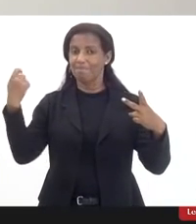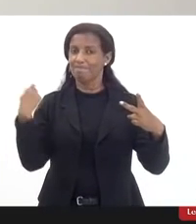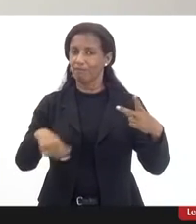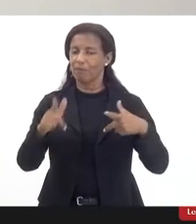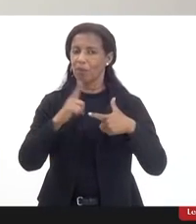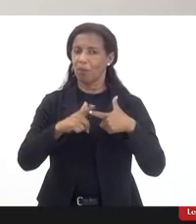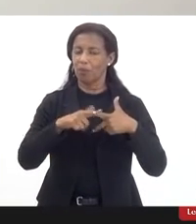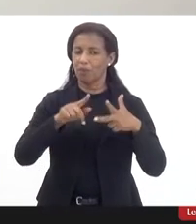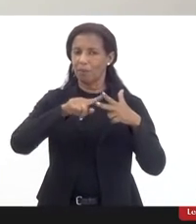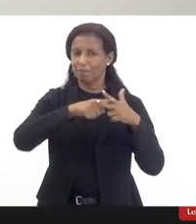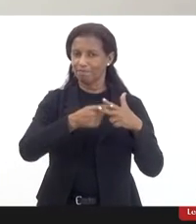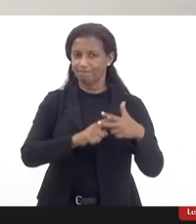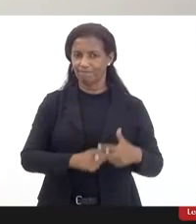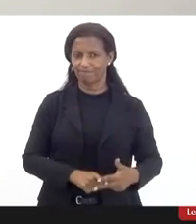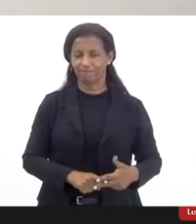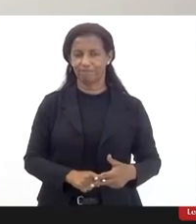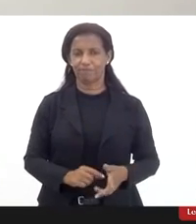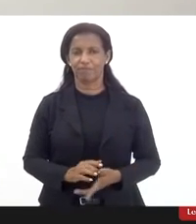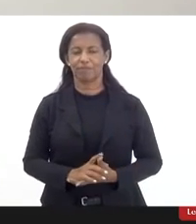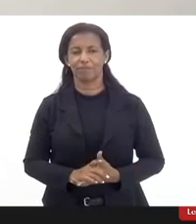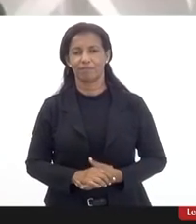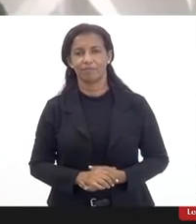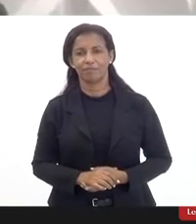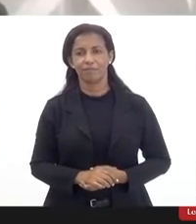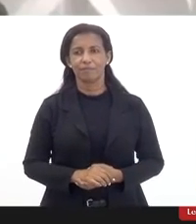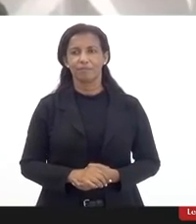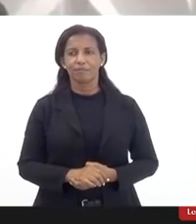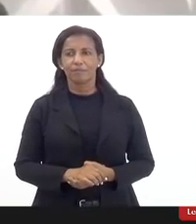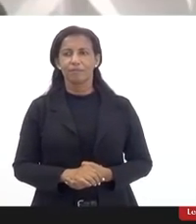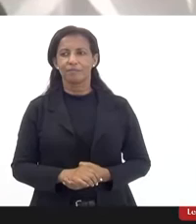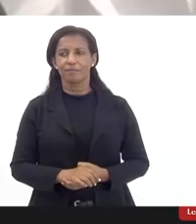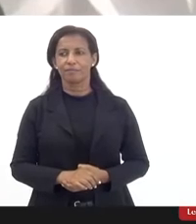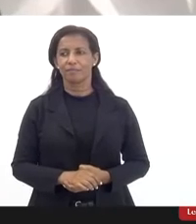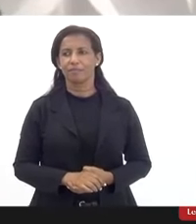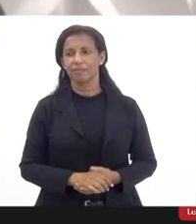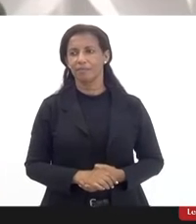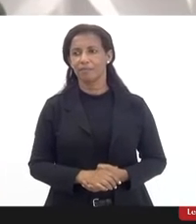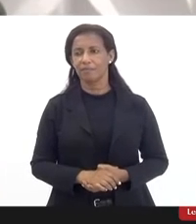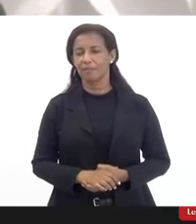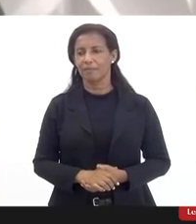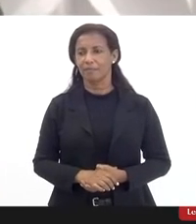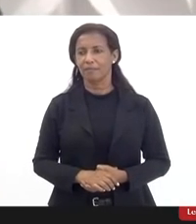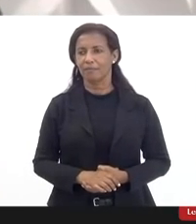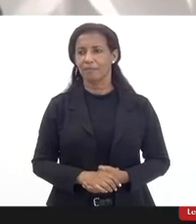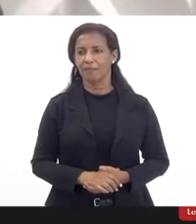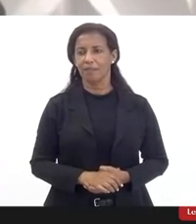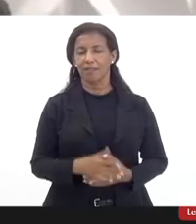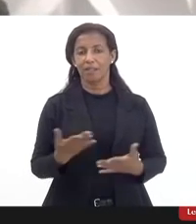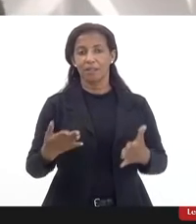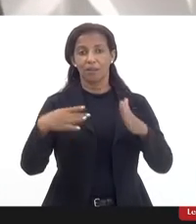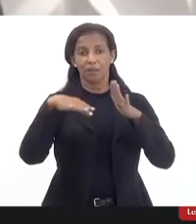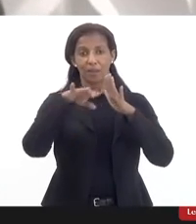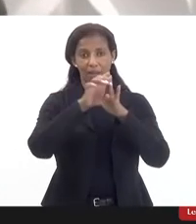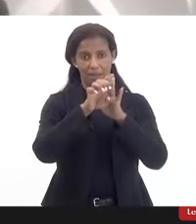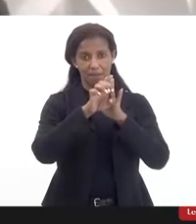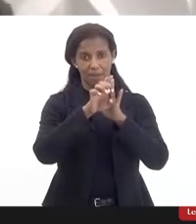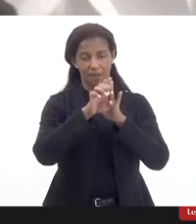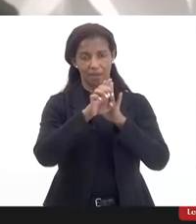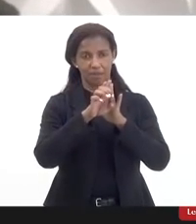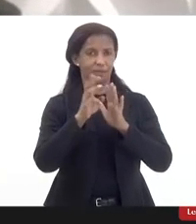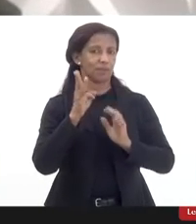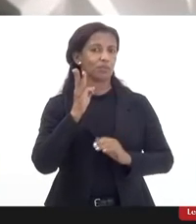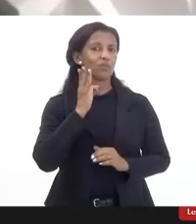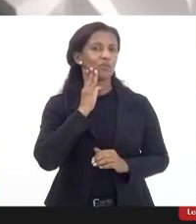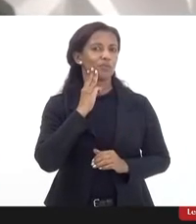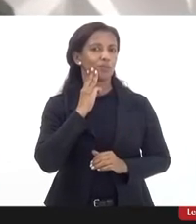problemas que precisam ser sanados sem dúvida doutor K inclusive em sendo a emenda do deputado Valdeck no